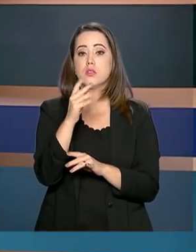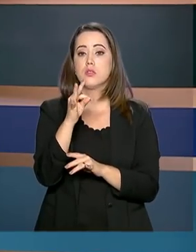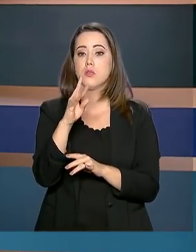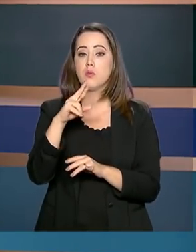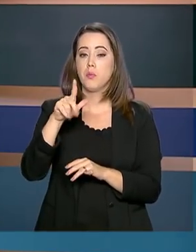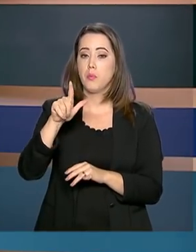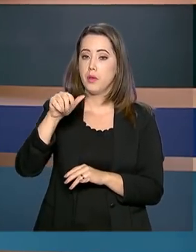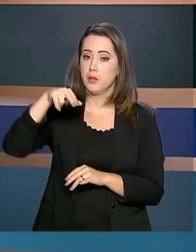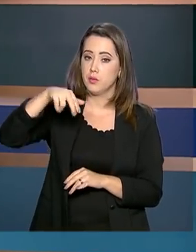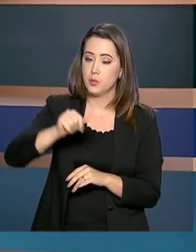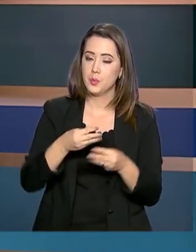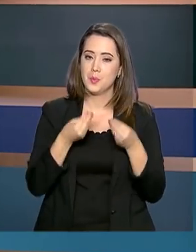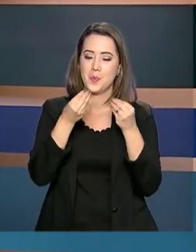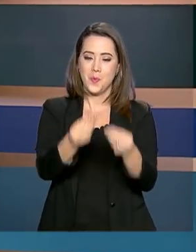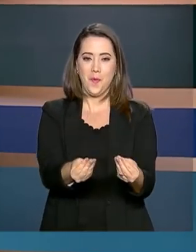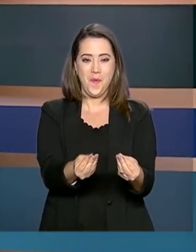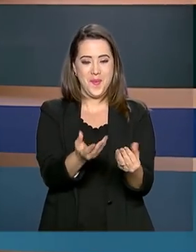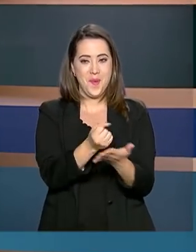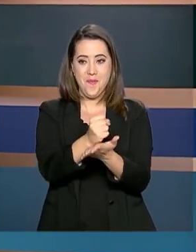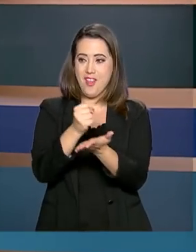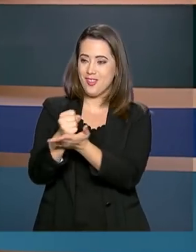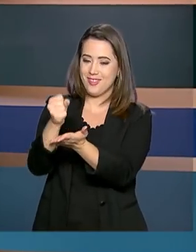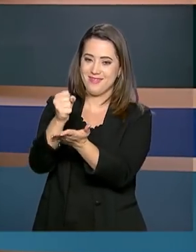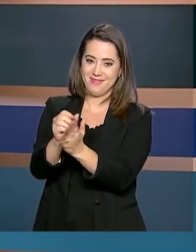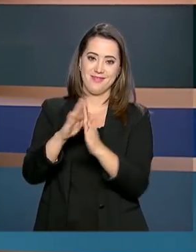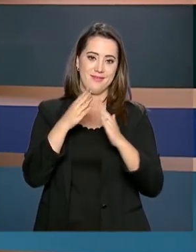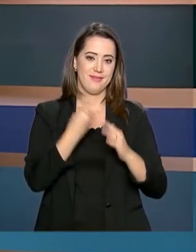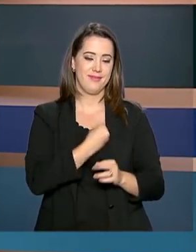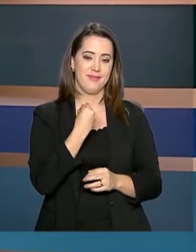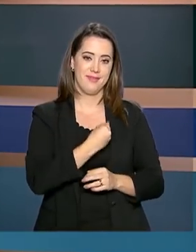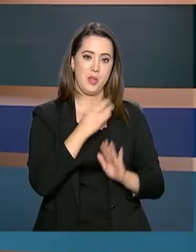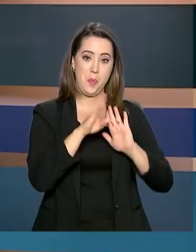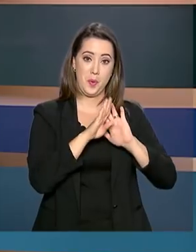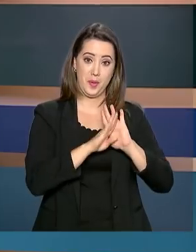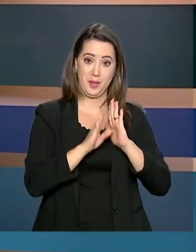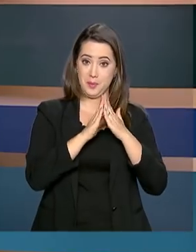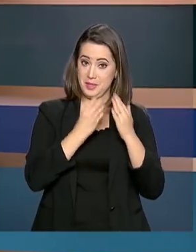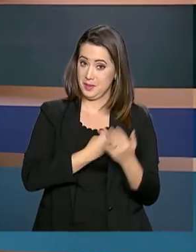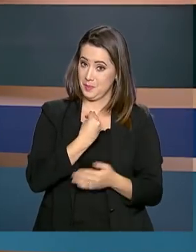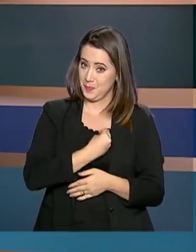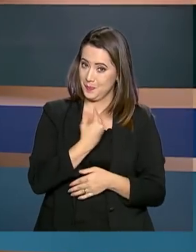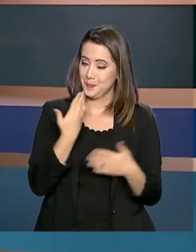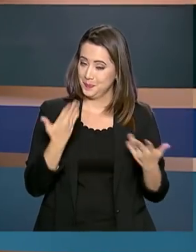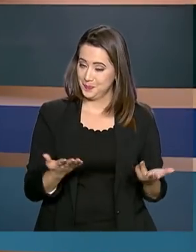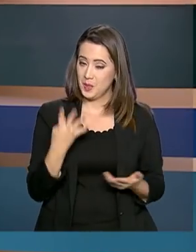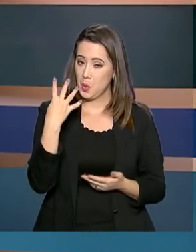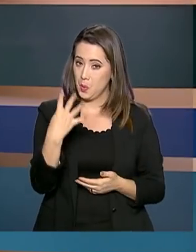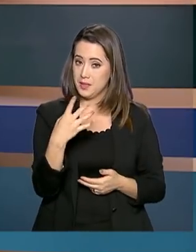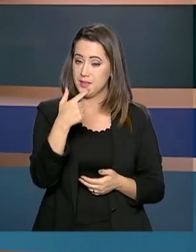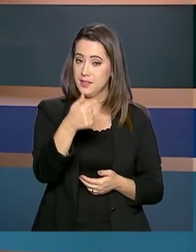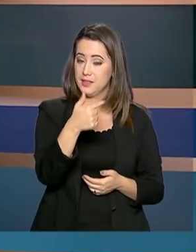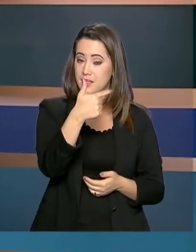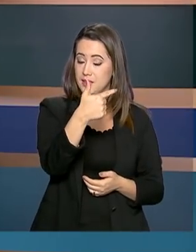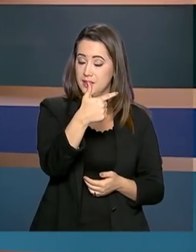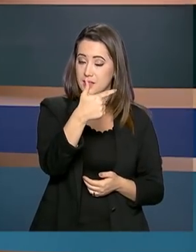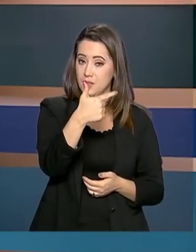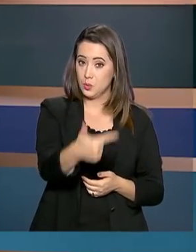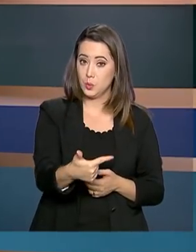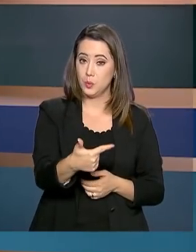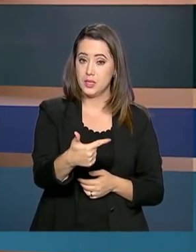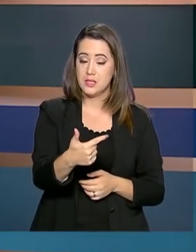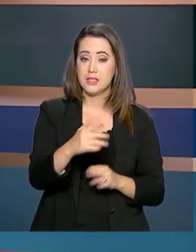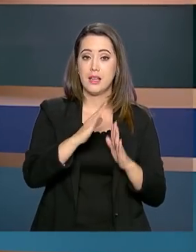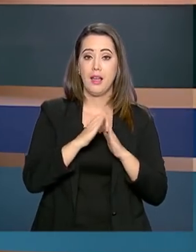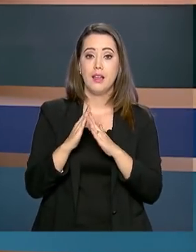cerimônia de entrega de residências do programa Minha Casa Minha Vida. As 472 unidades habitacionais vão